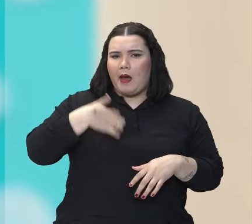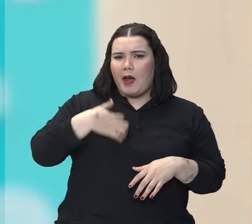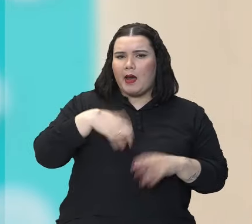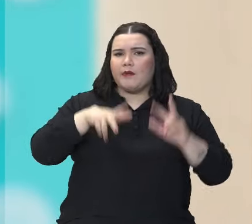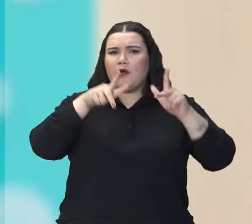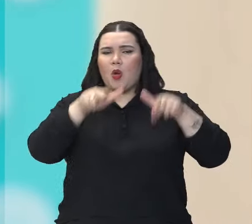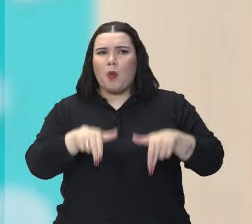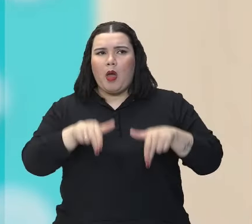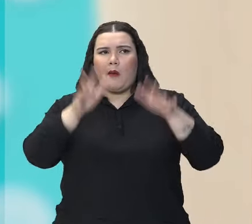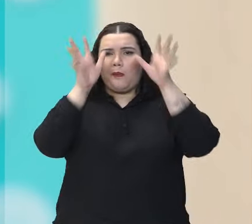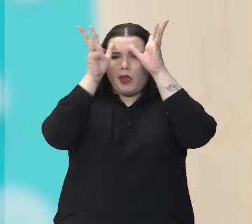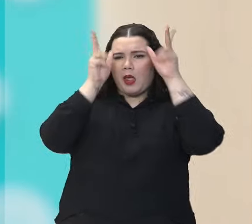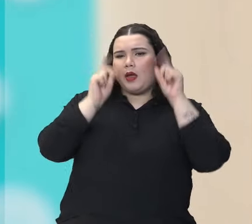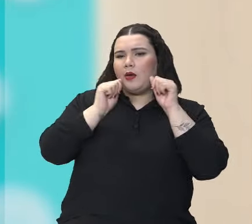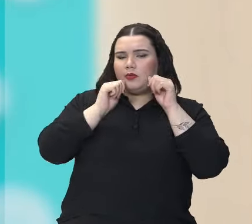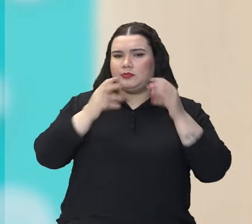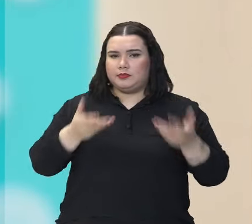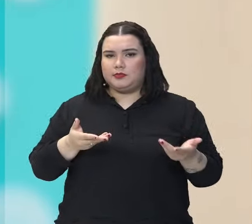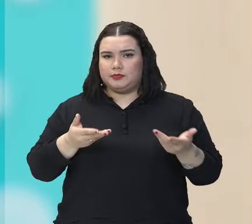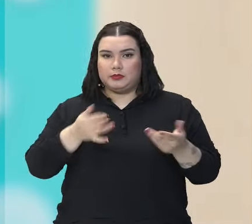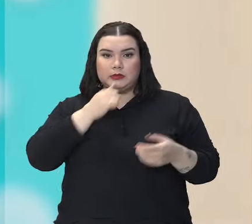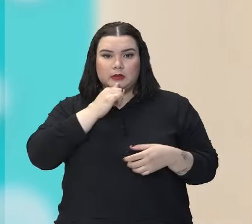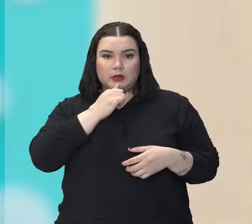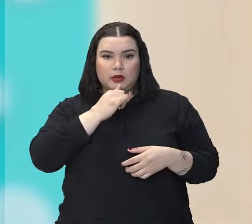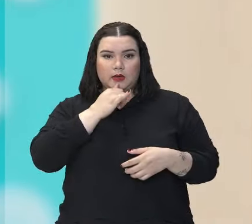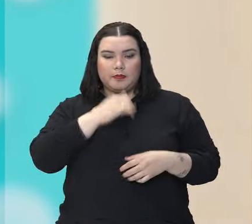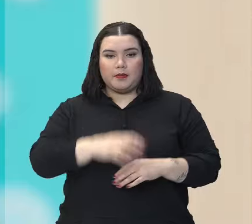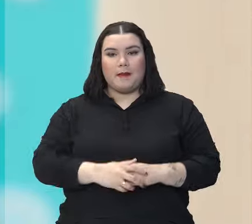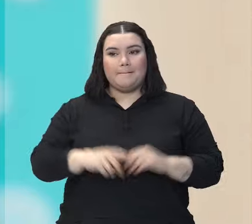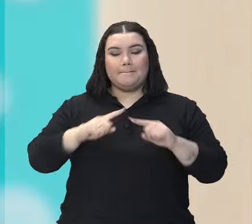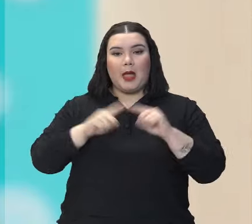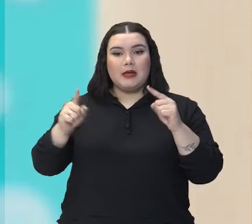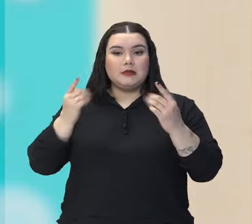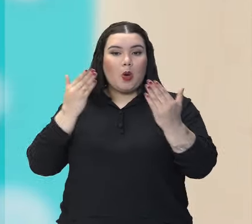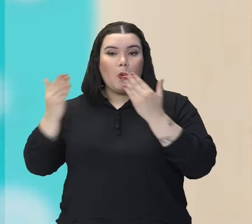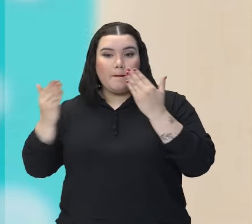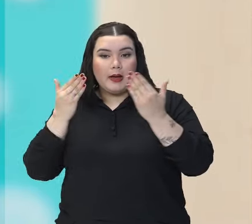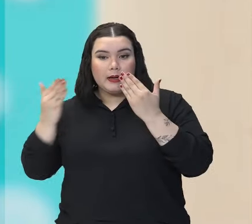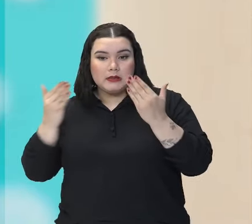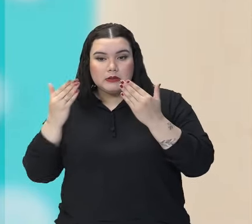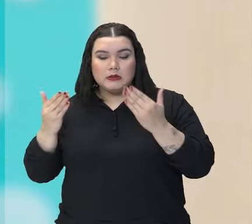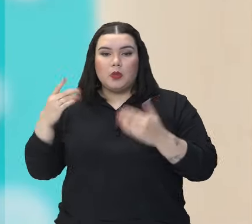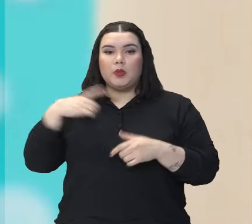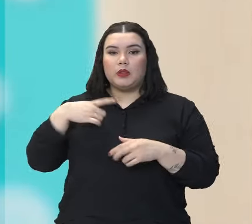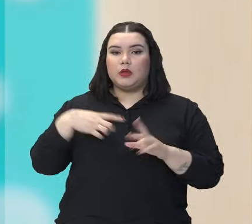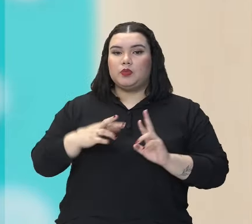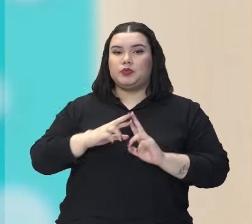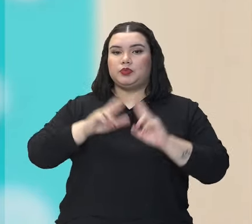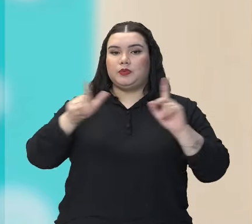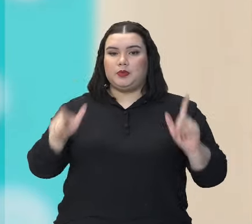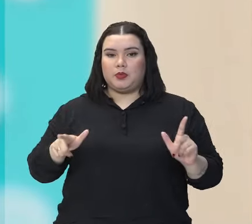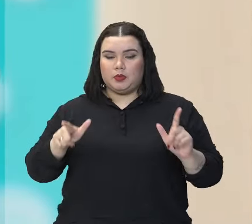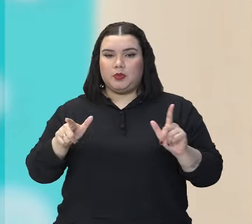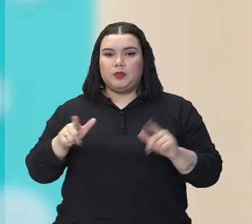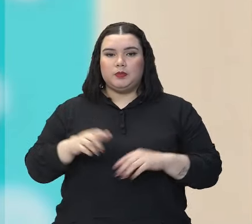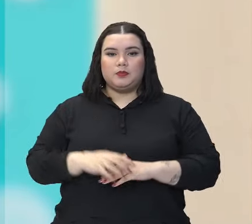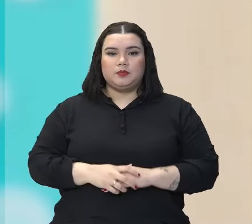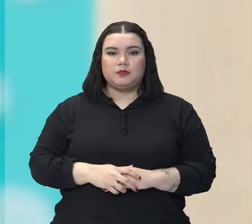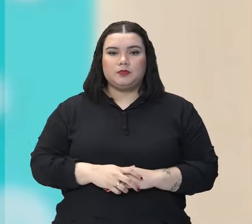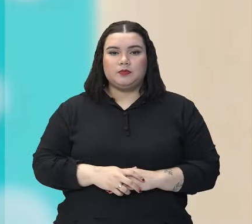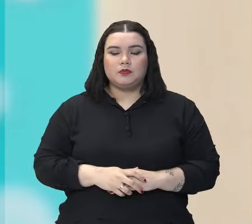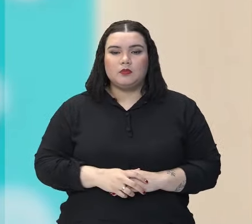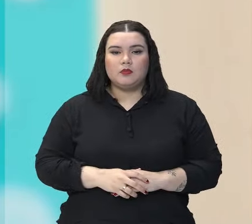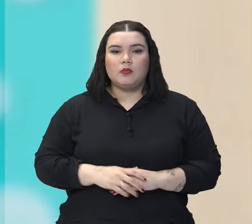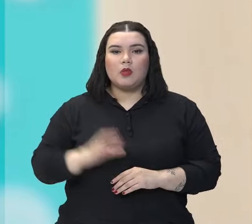comparação, a diferença é que ela traz um conectivo comparativo que nós chamamos para fazer essa comparação. Então,